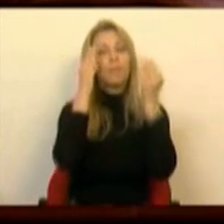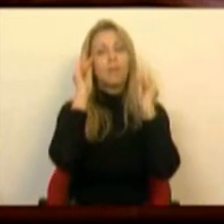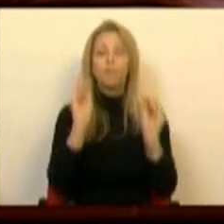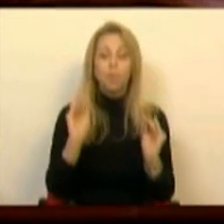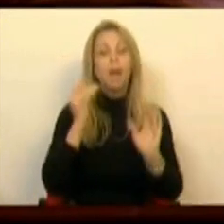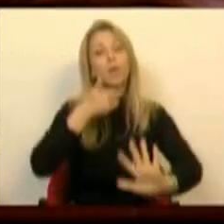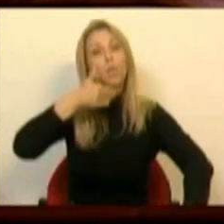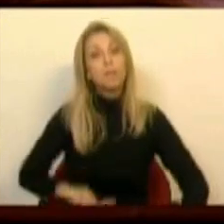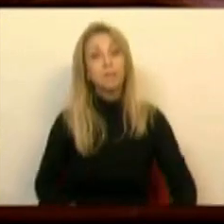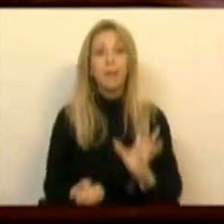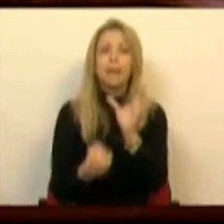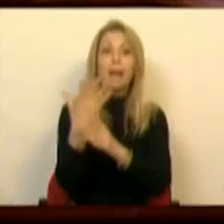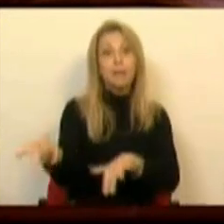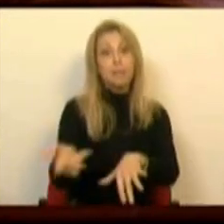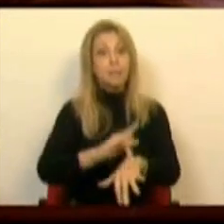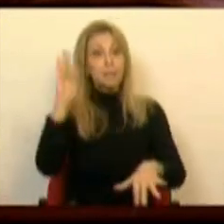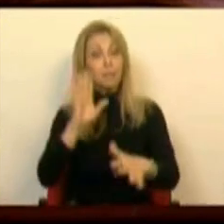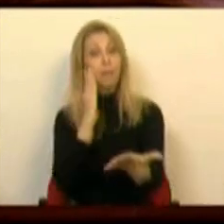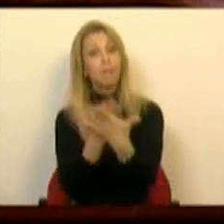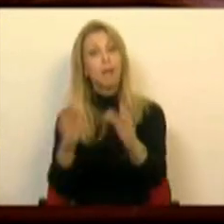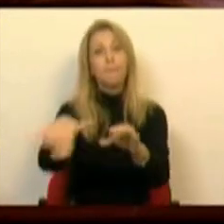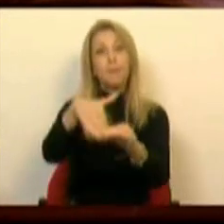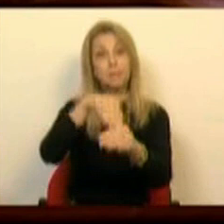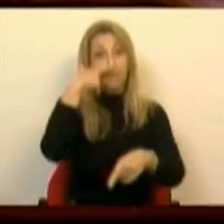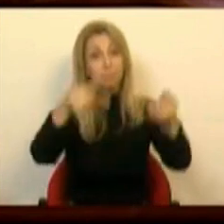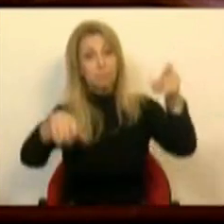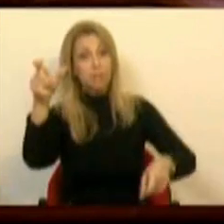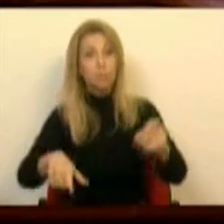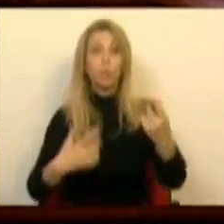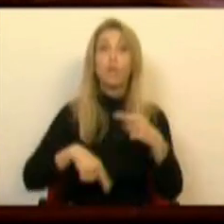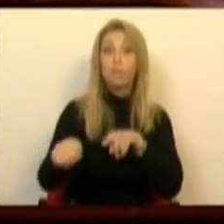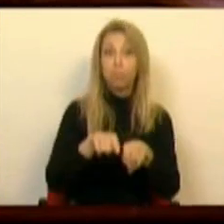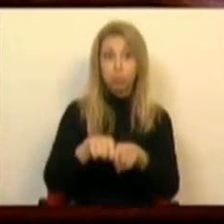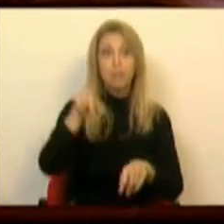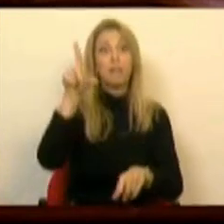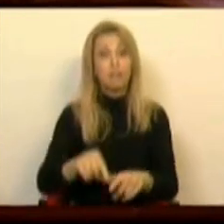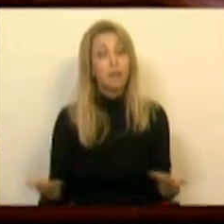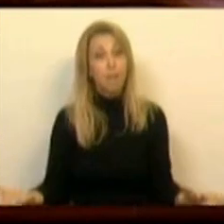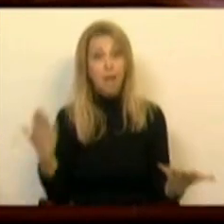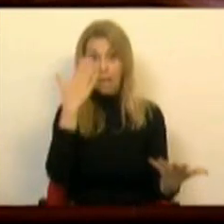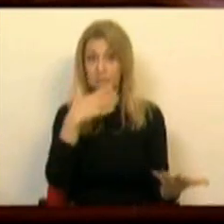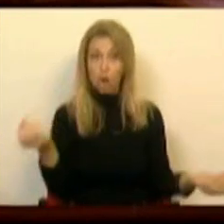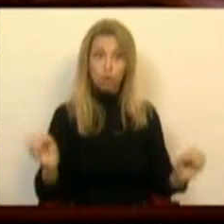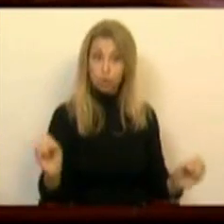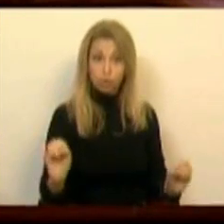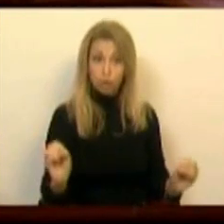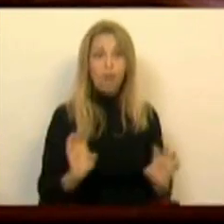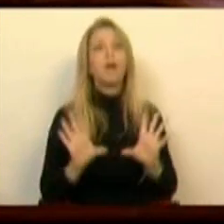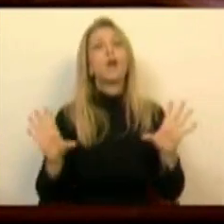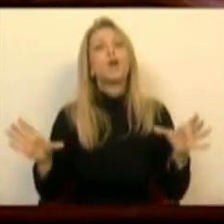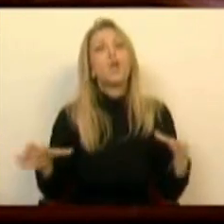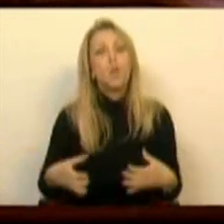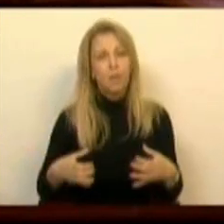oportunidades, sensibilizar para a participação cívica e política. Sem eles, as comunidades ficariam mais